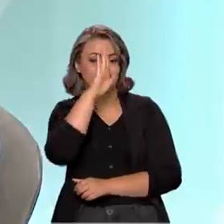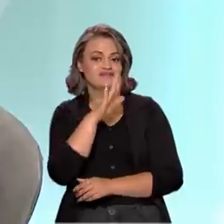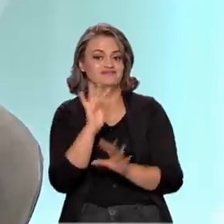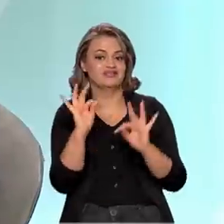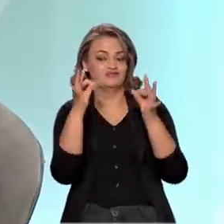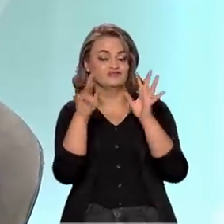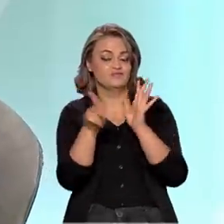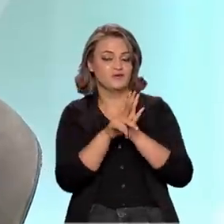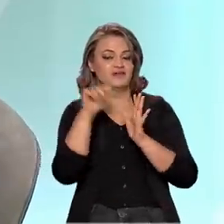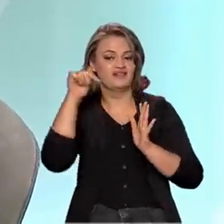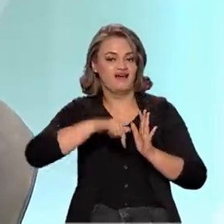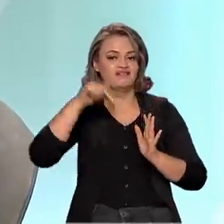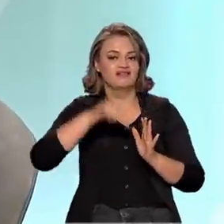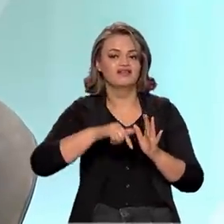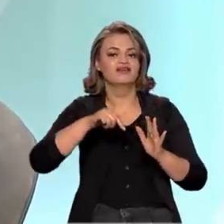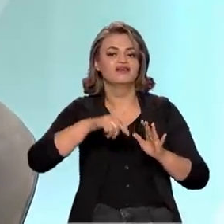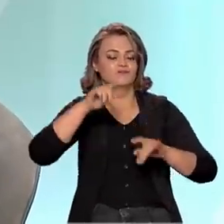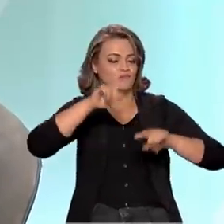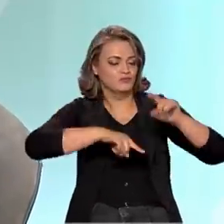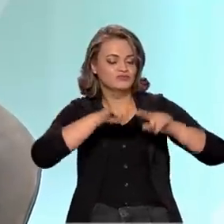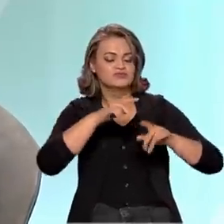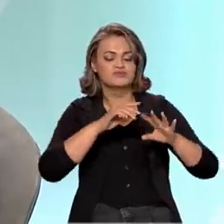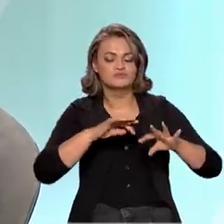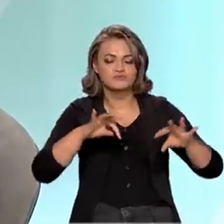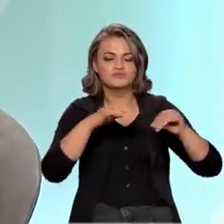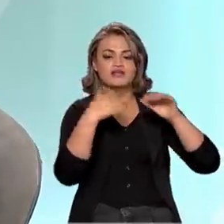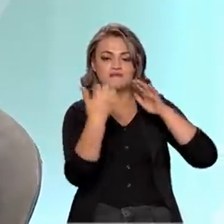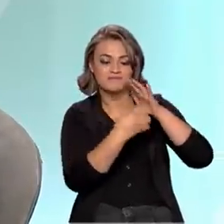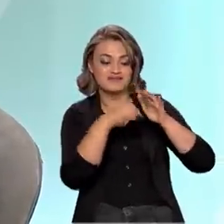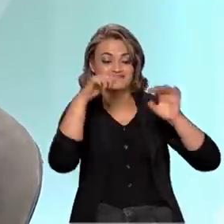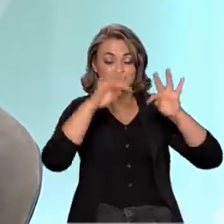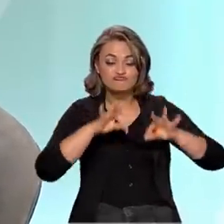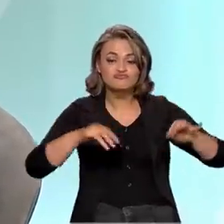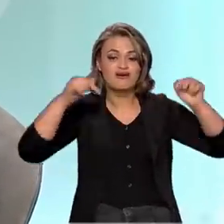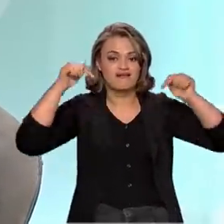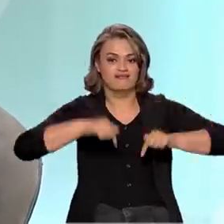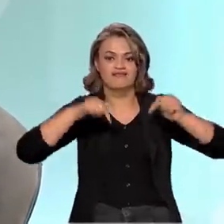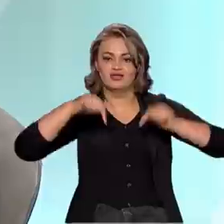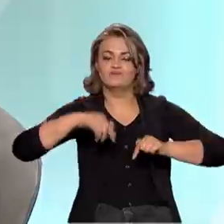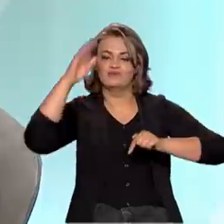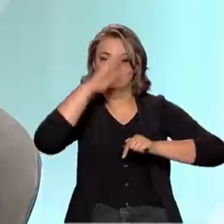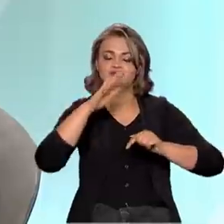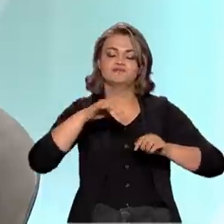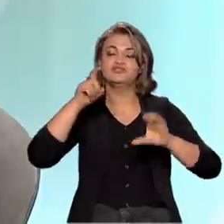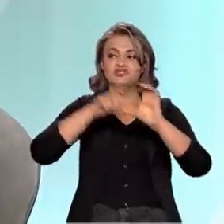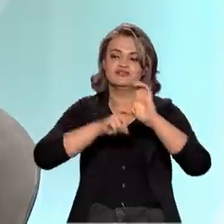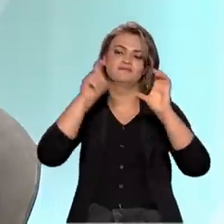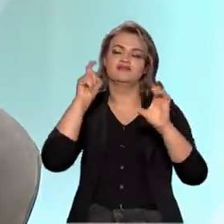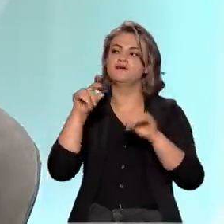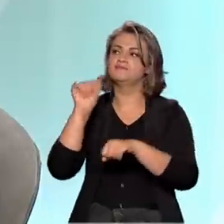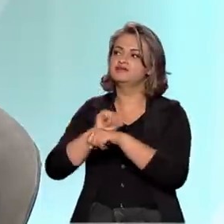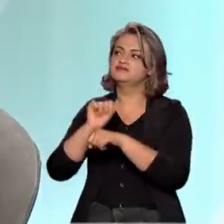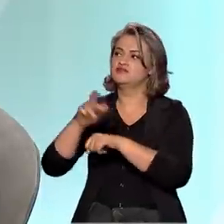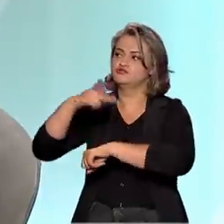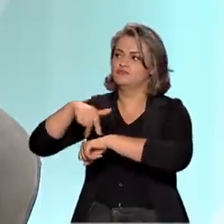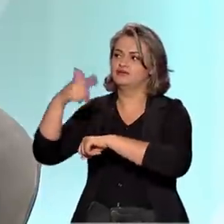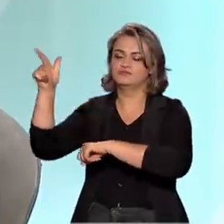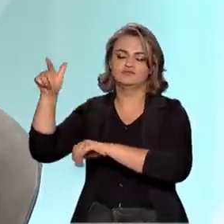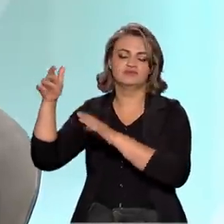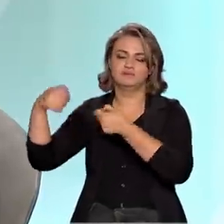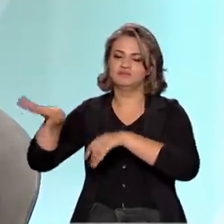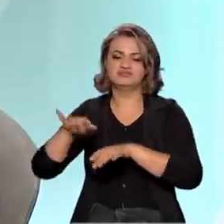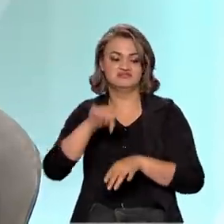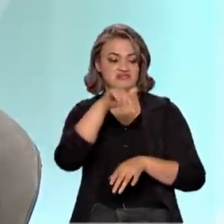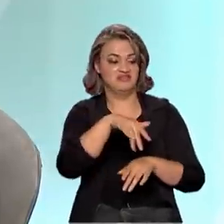nacional, para a produção de insumo farmacêutico em empresa nacional, tornar o país independente nisso aí, e além disso, produzir